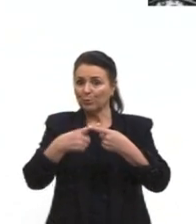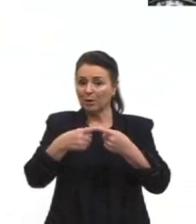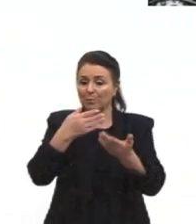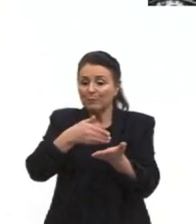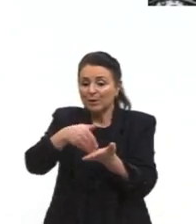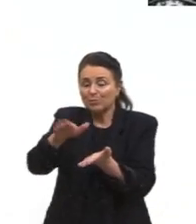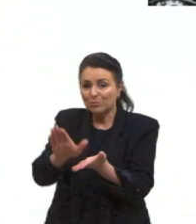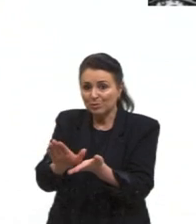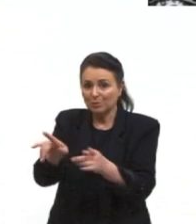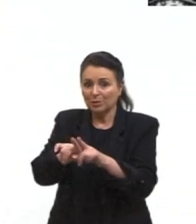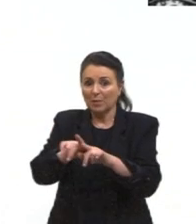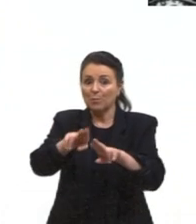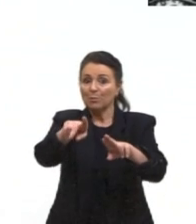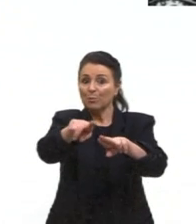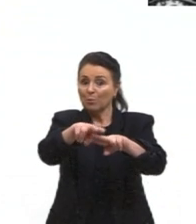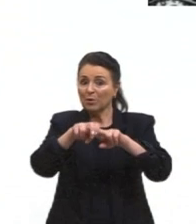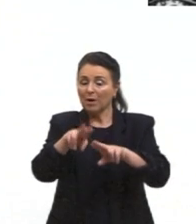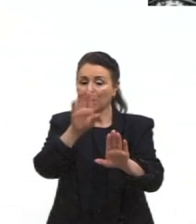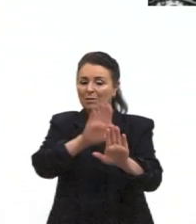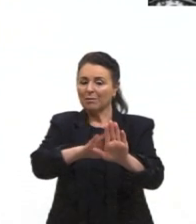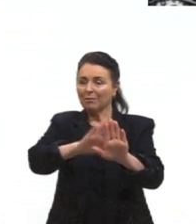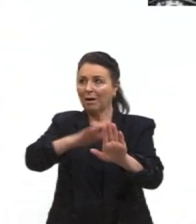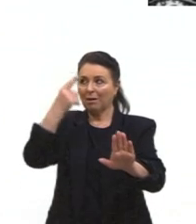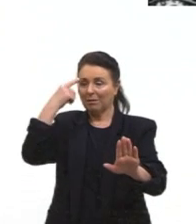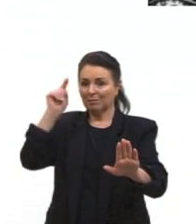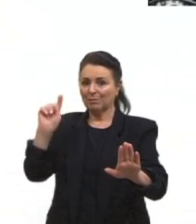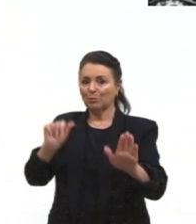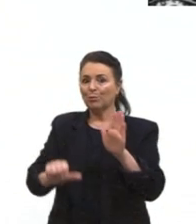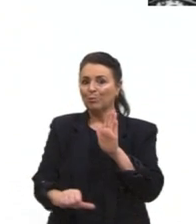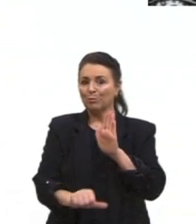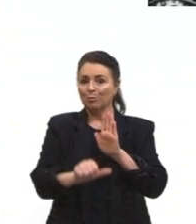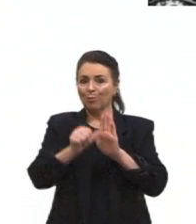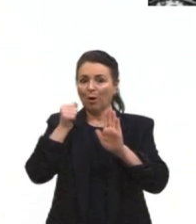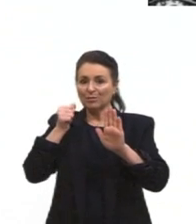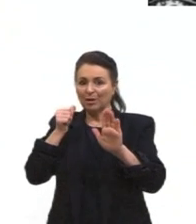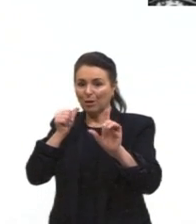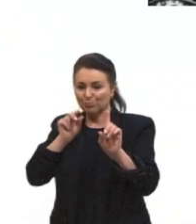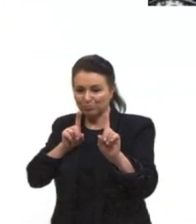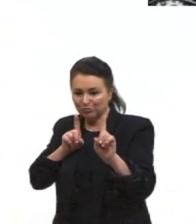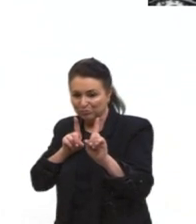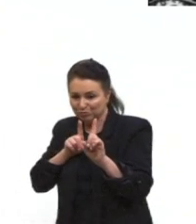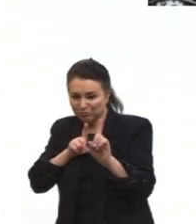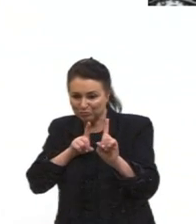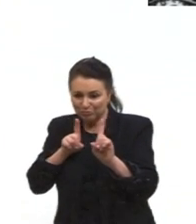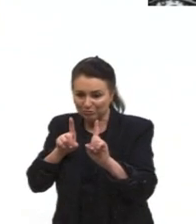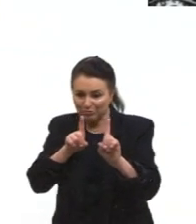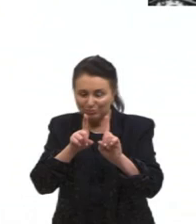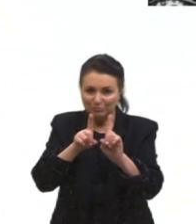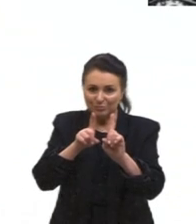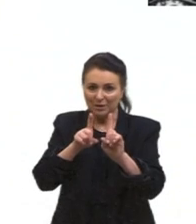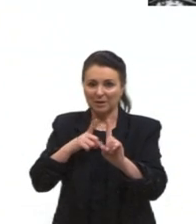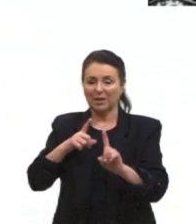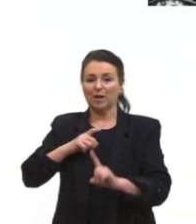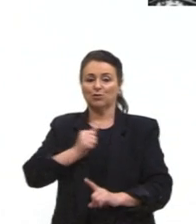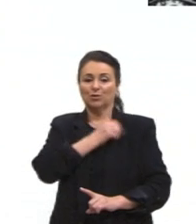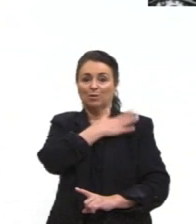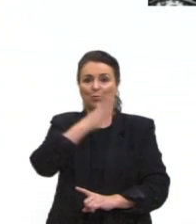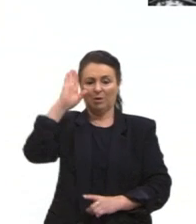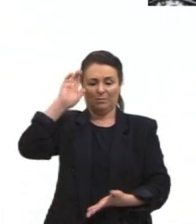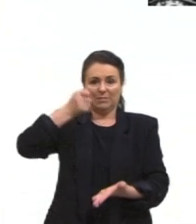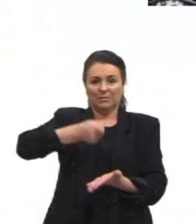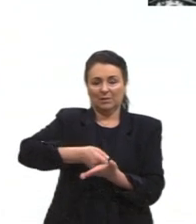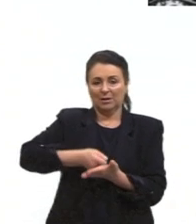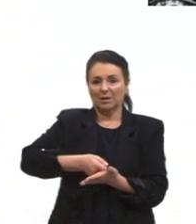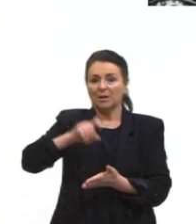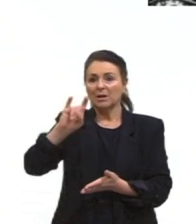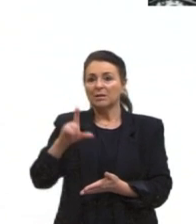ideológicas. Então, isso já mostra a primeira perseguição da ditadura militar. E aqui, o